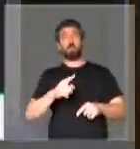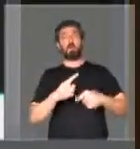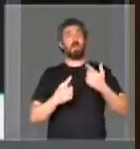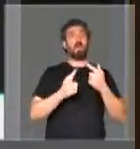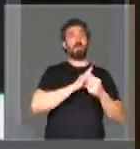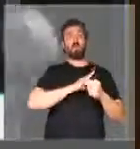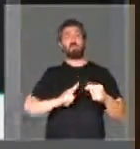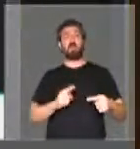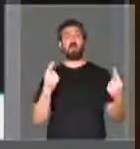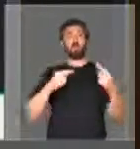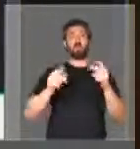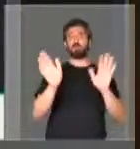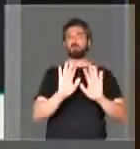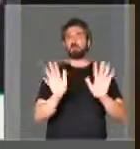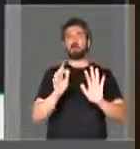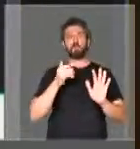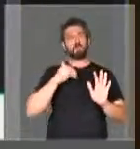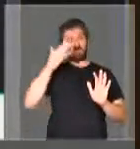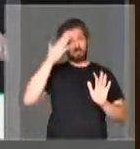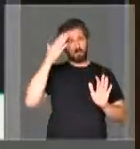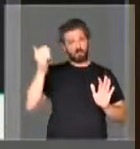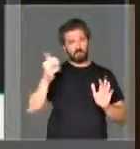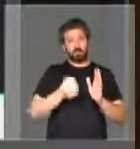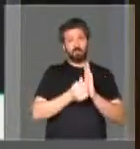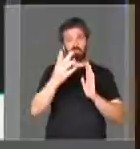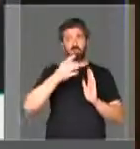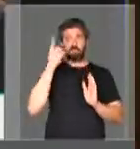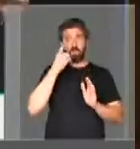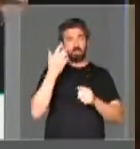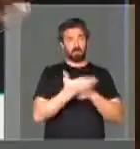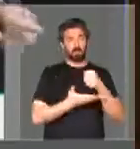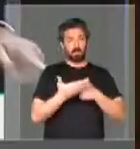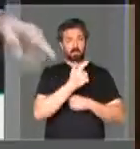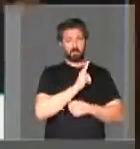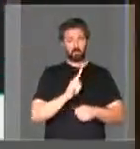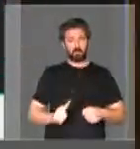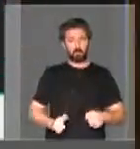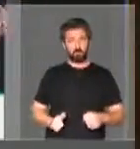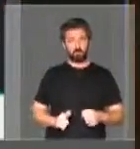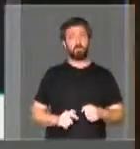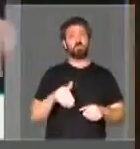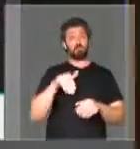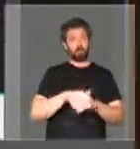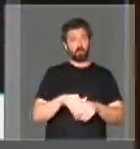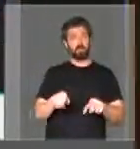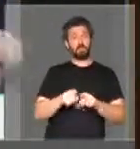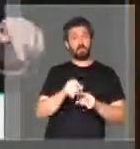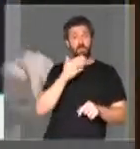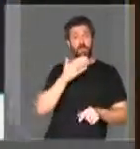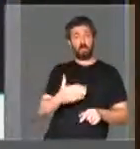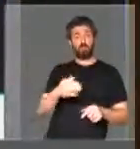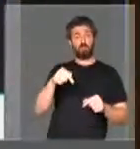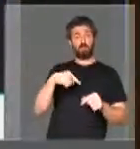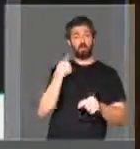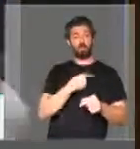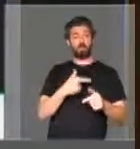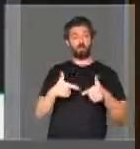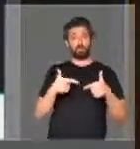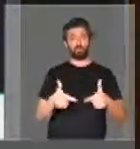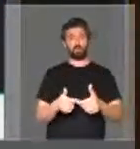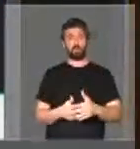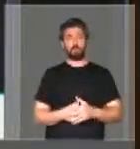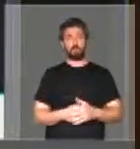questão de governo e oposição. E eu tenho certeza que vários deputados de apoio à base do governo votariam a favor dessa nossa